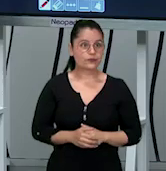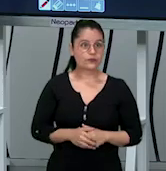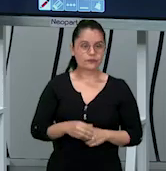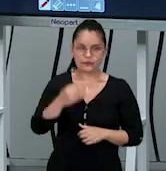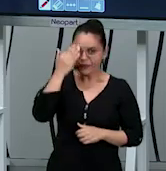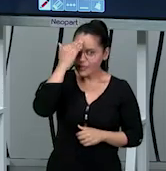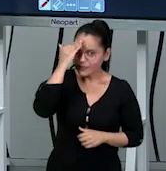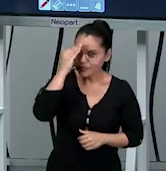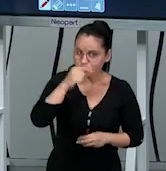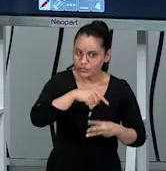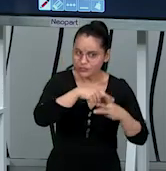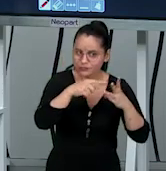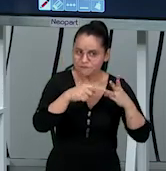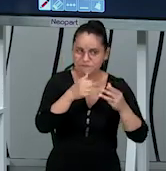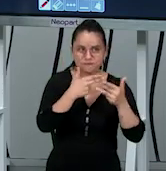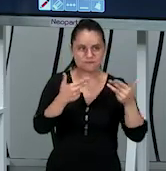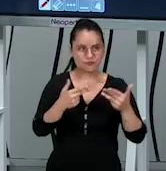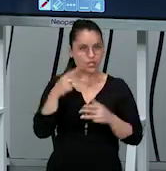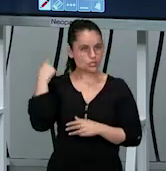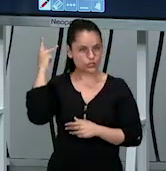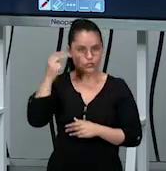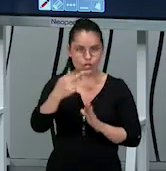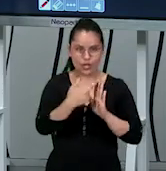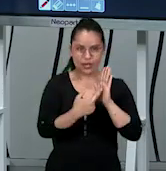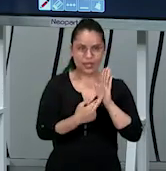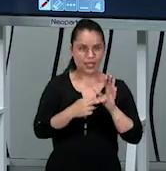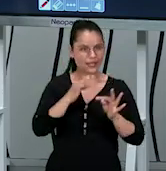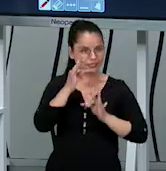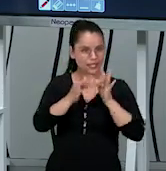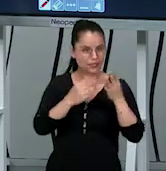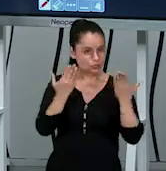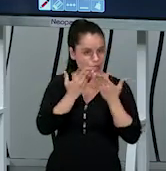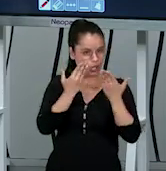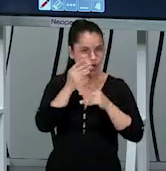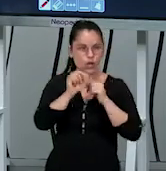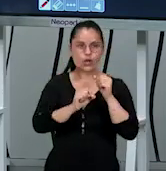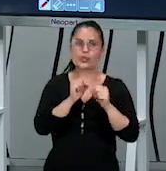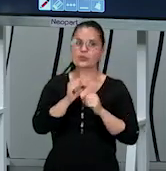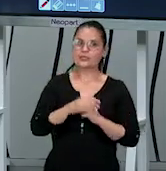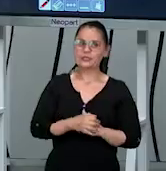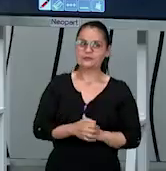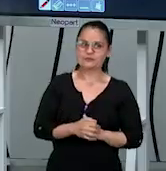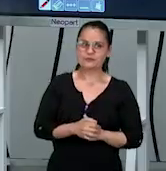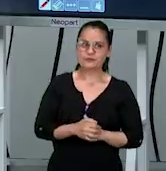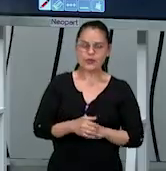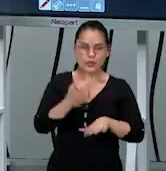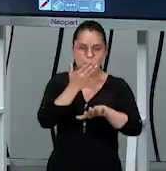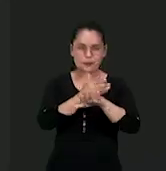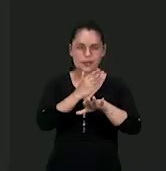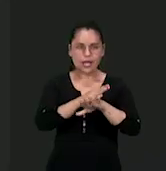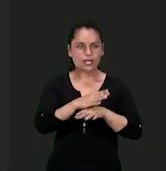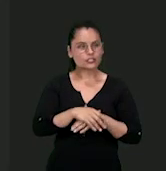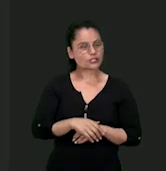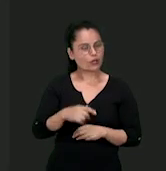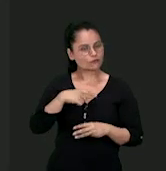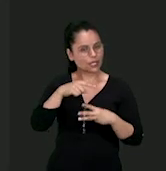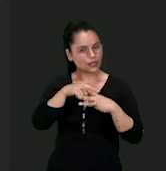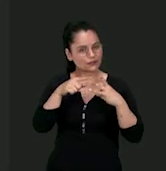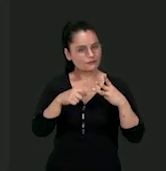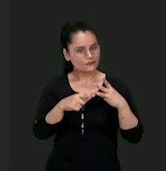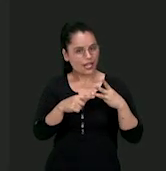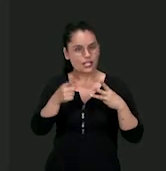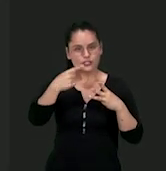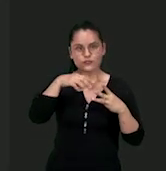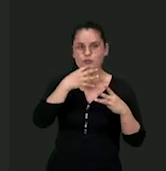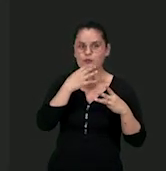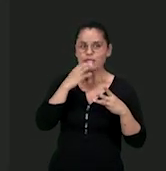Entendido? Esses três pontos história, regra e técnica vamos partir para a nossa parte prática eu trouxe aqui três práticas que